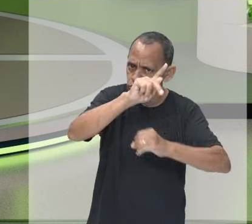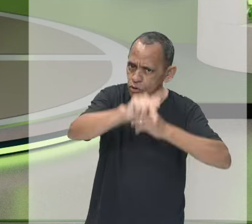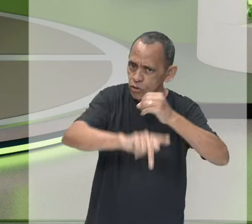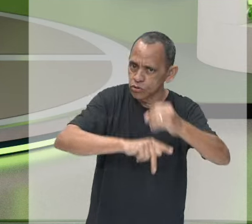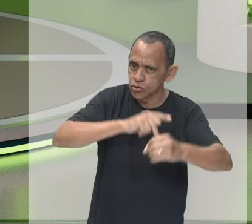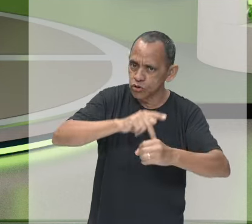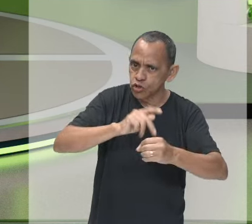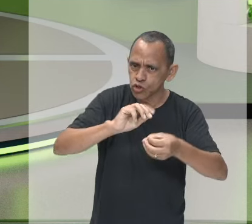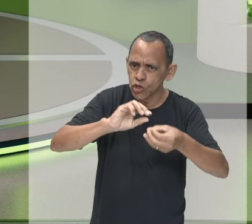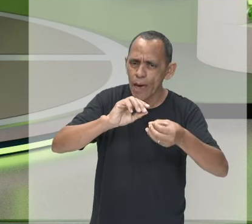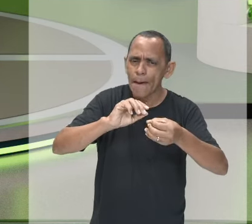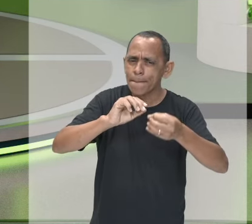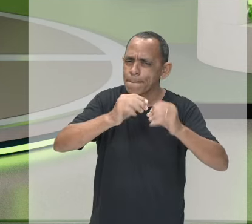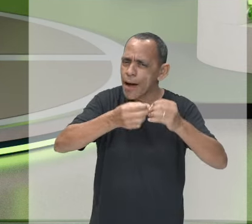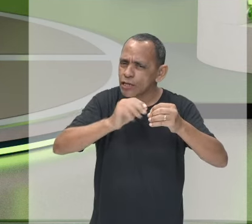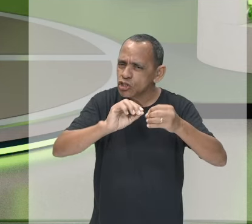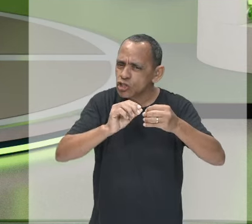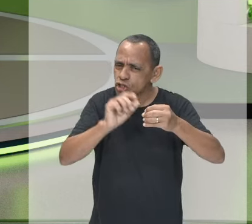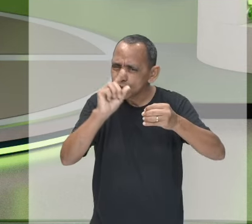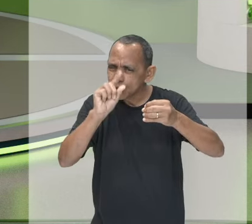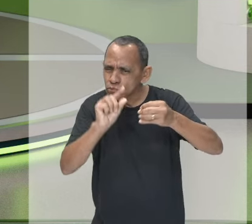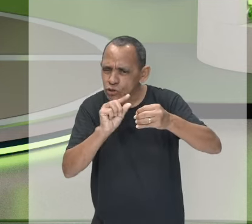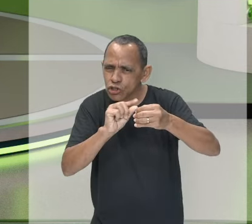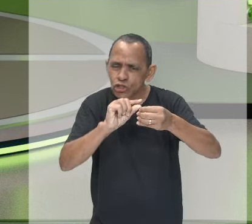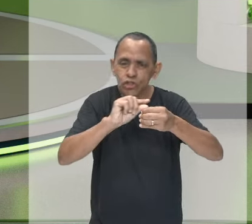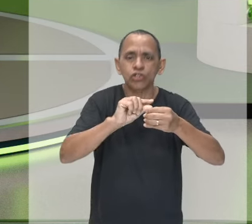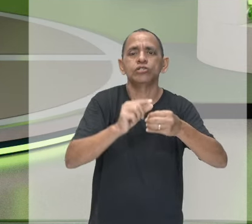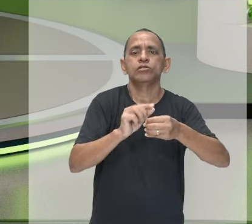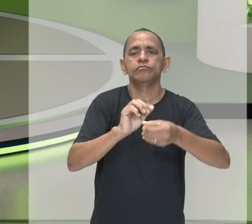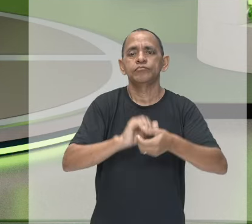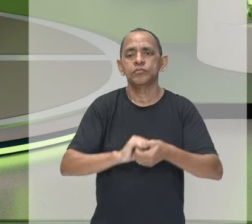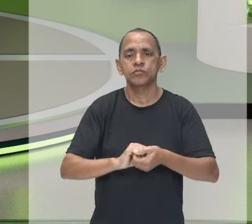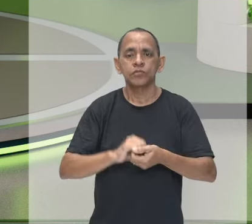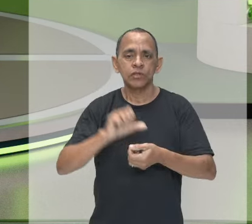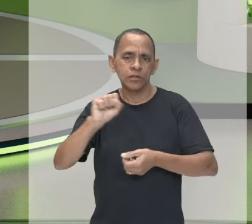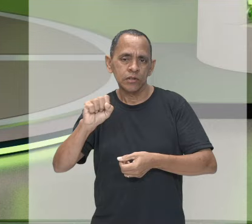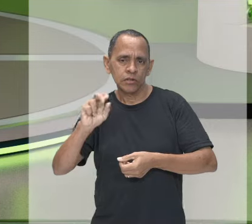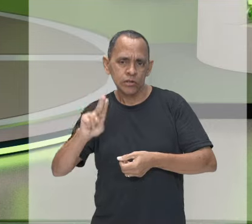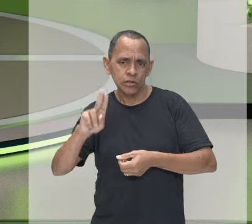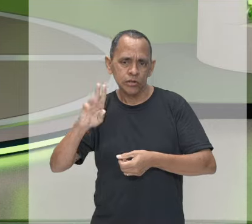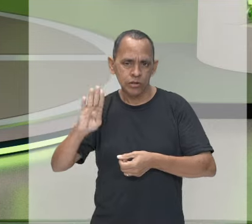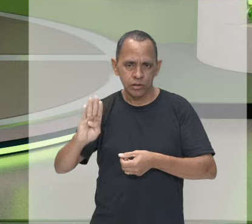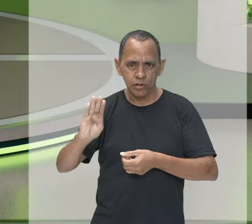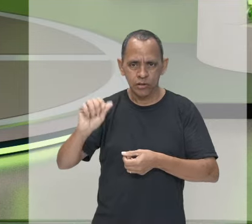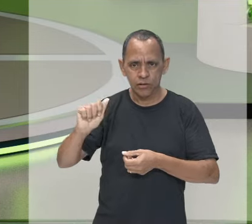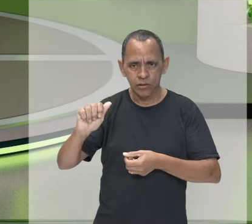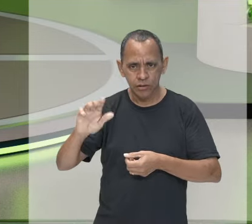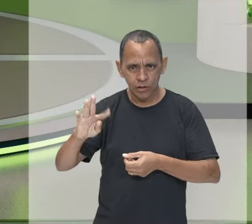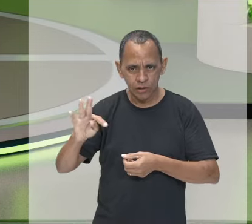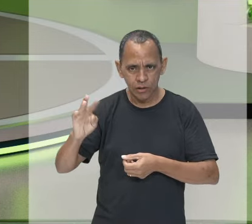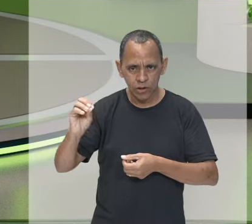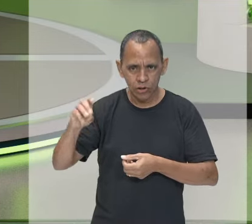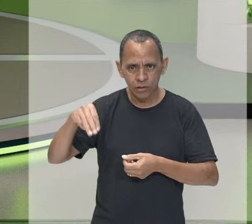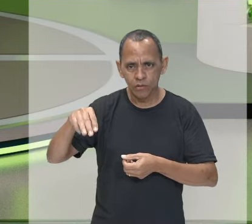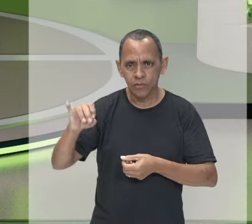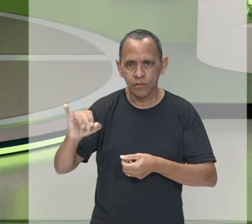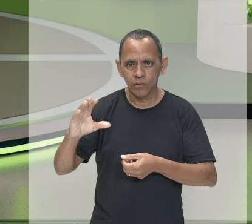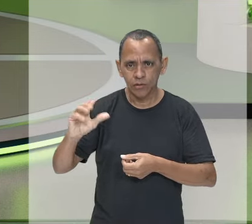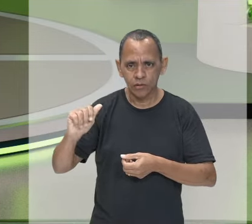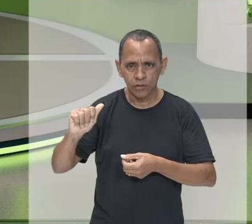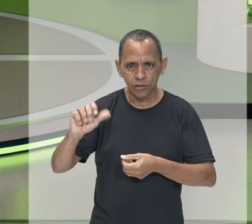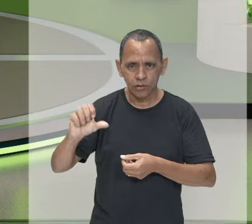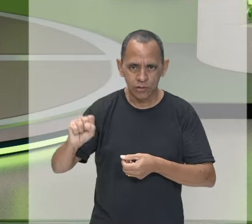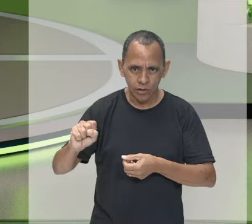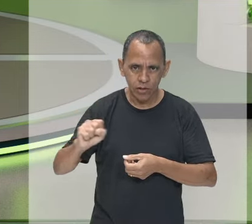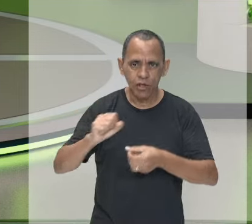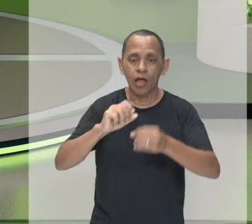partículas subatômicas, neste caso aí, você tem o próton. E